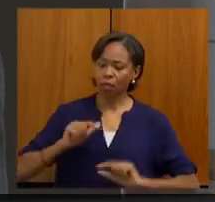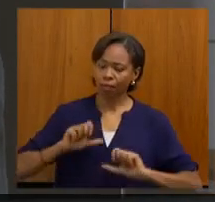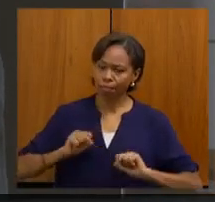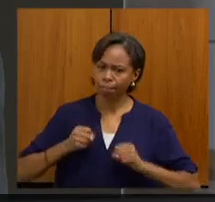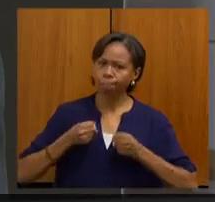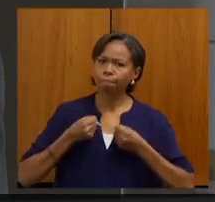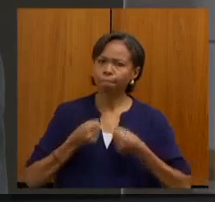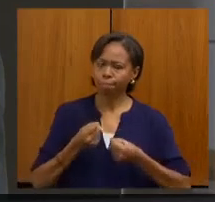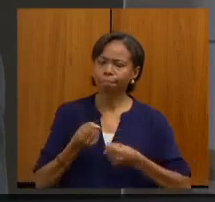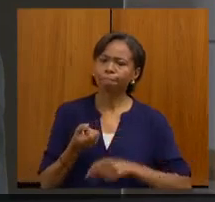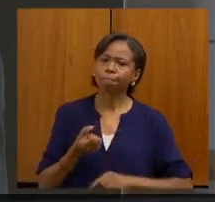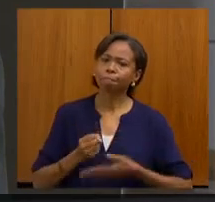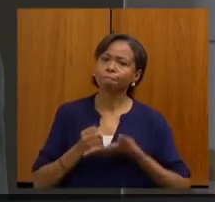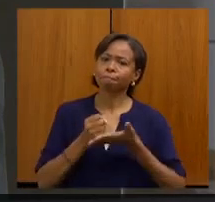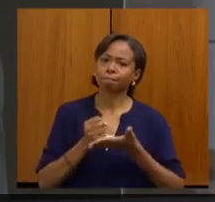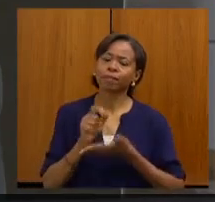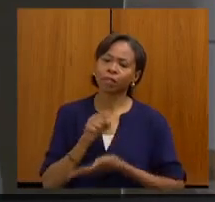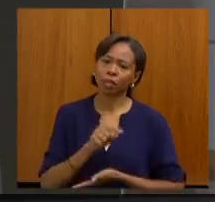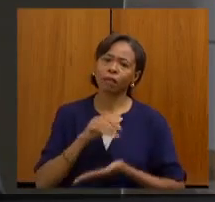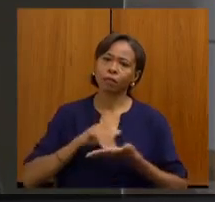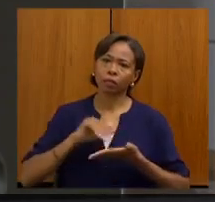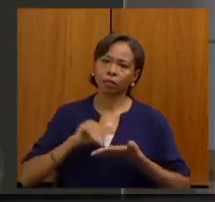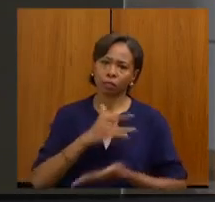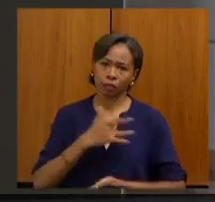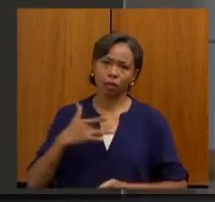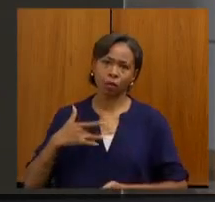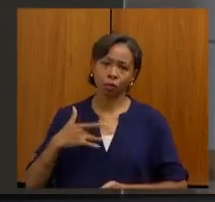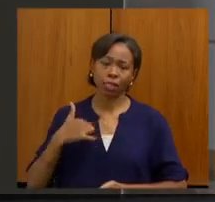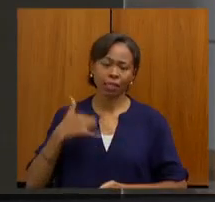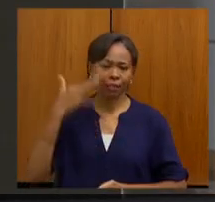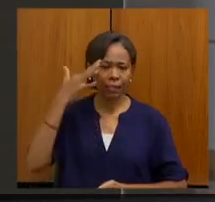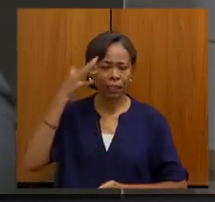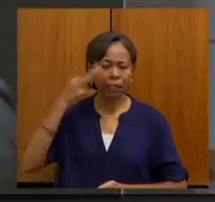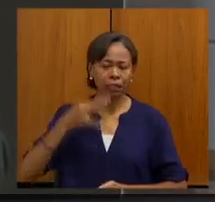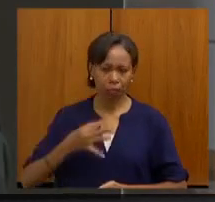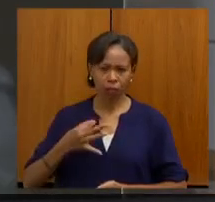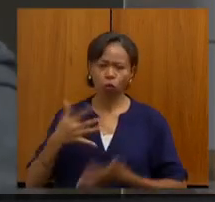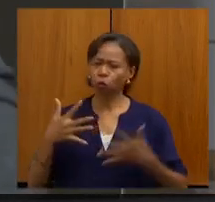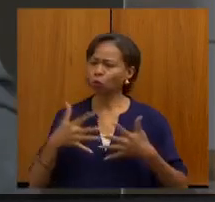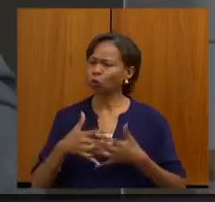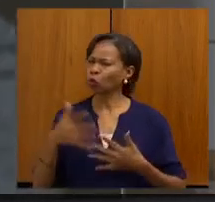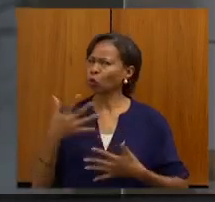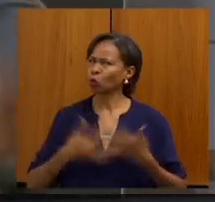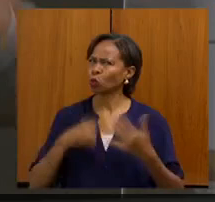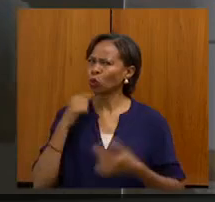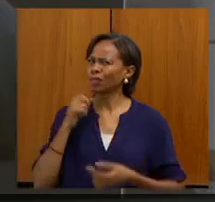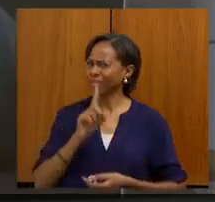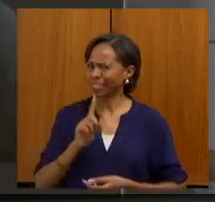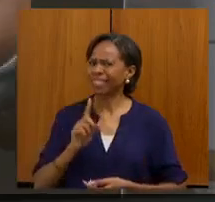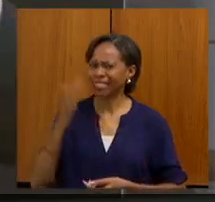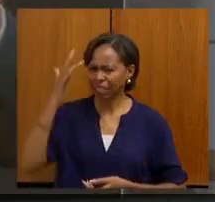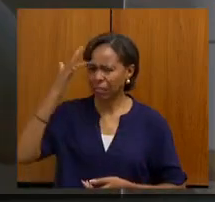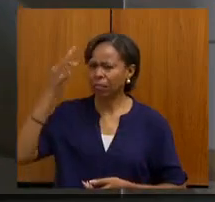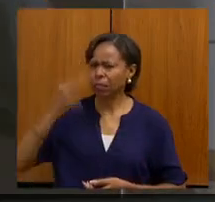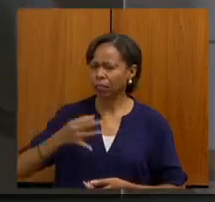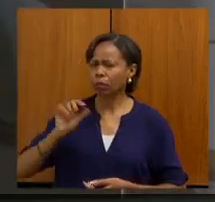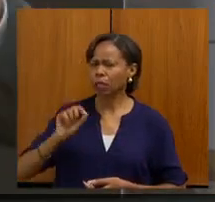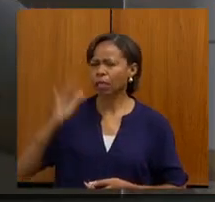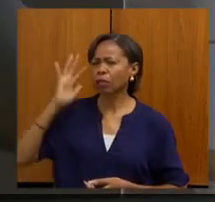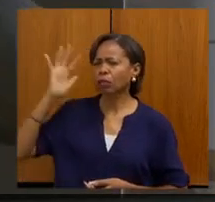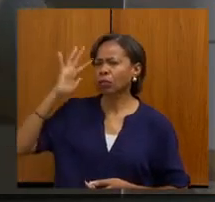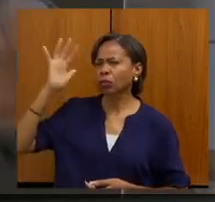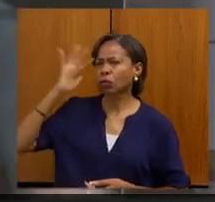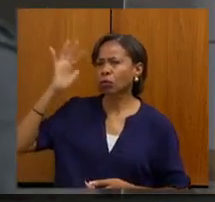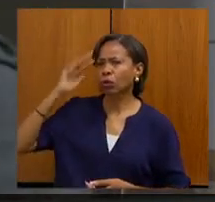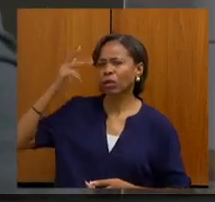fazendo perante a Secretaria de Saúde. E eu não tenho dúvida dos sonhos que temos, desde daquela velha